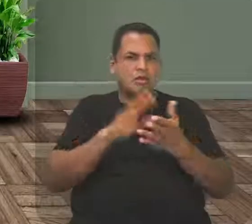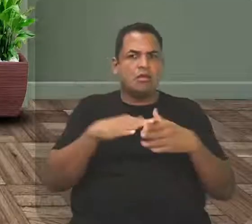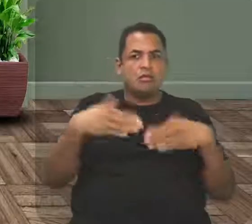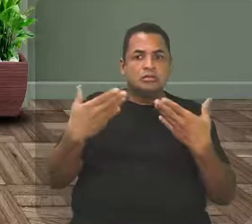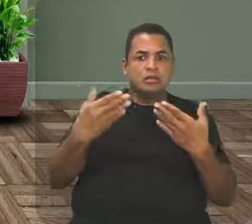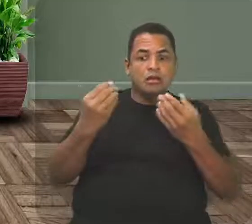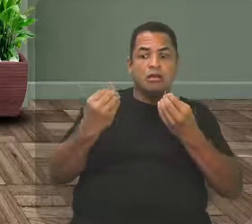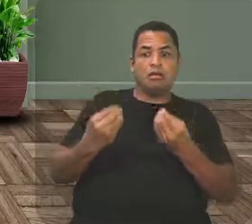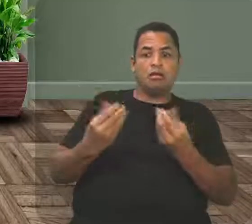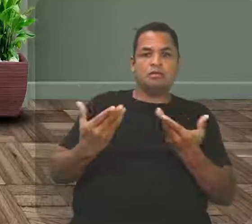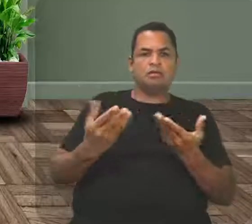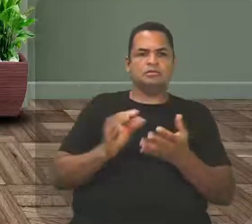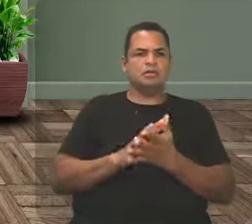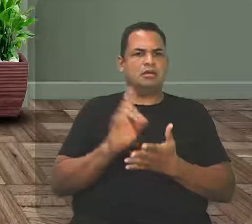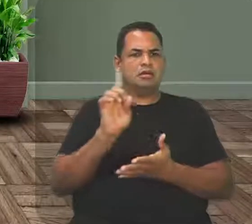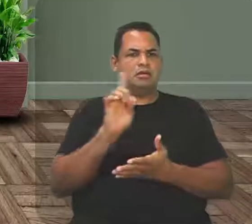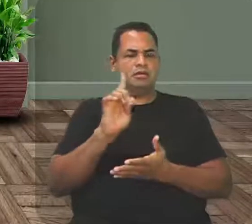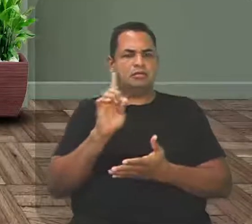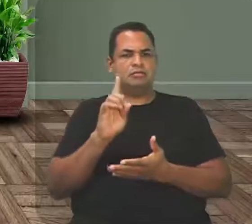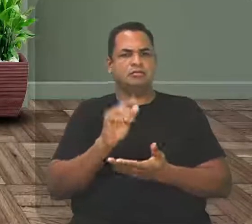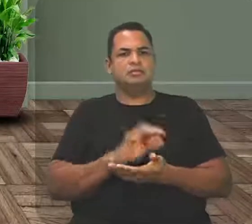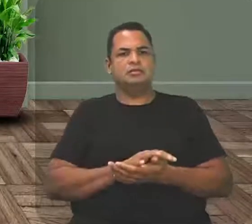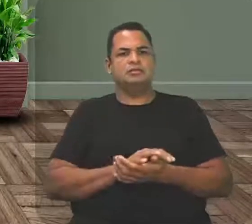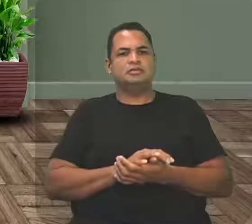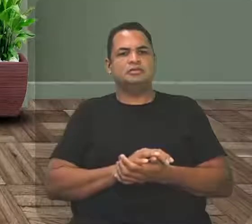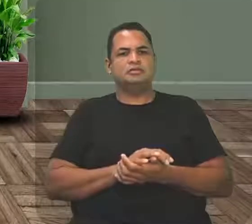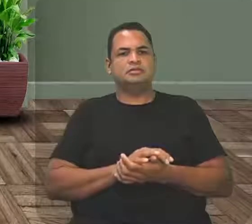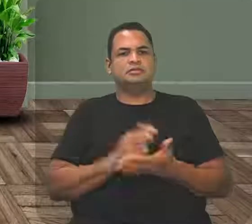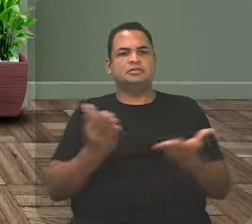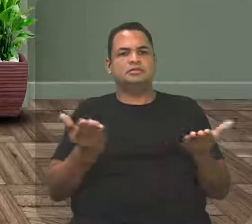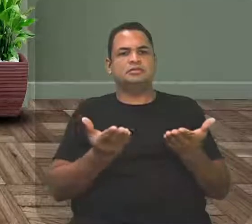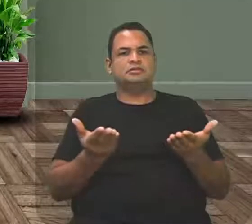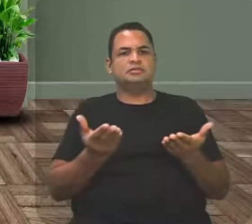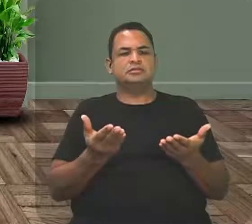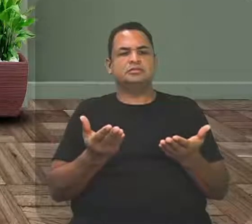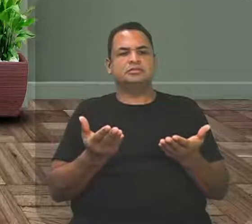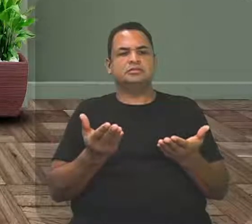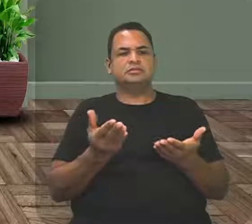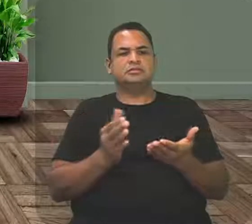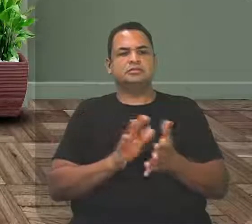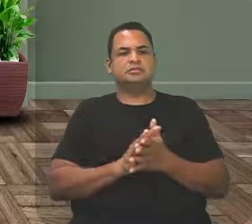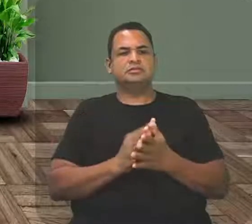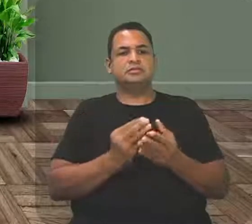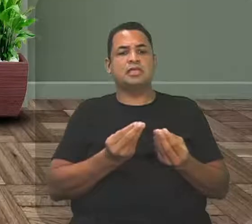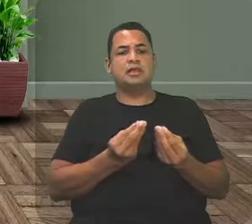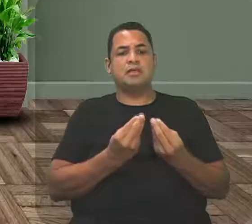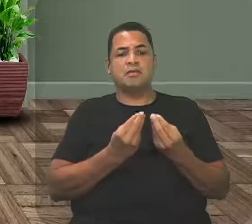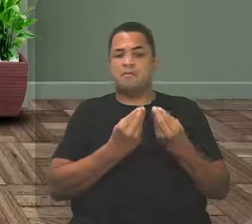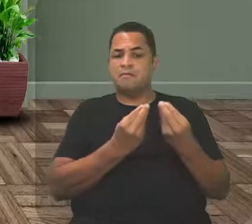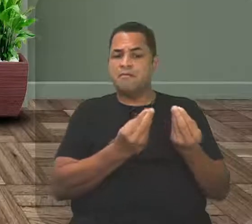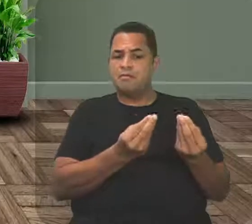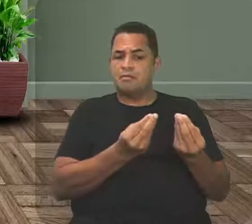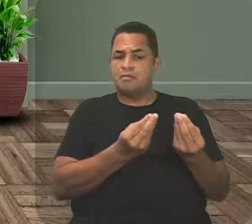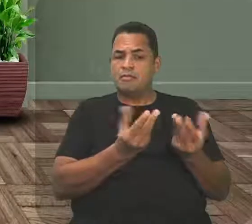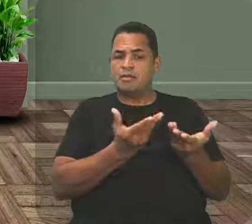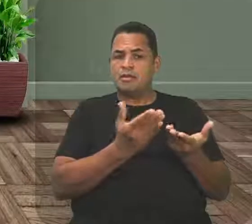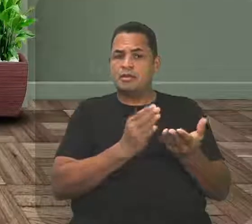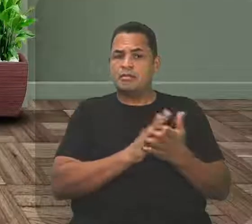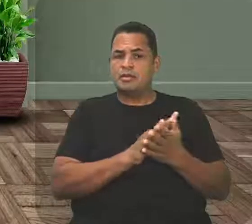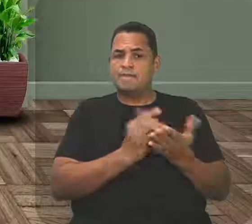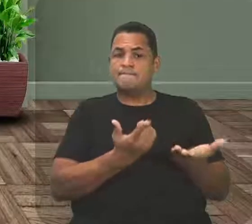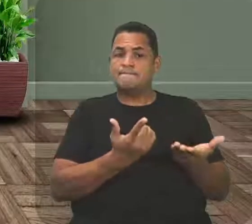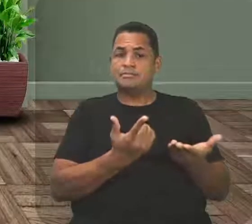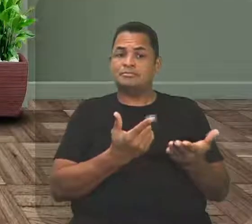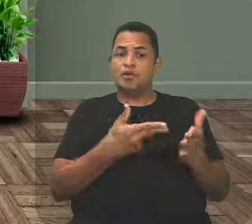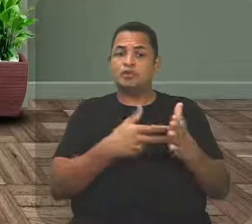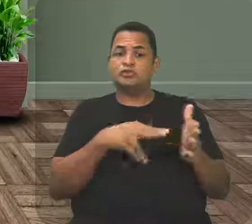surpresa, você... Ah, não é isso não? Não. Nesse caso, né? Ele pediu para ele quebrar um galho, mas no